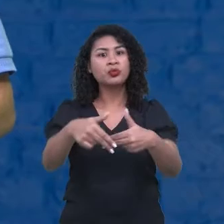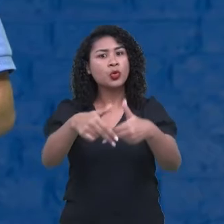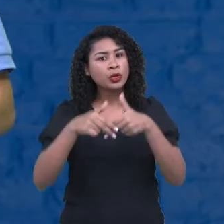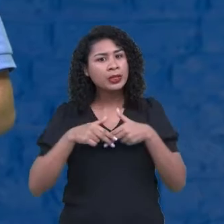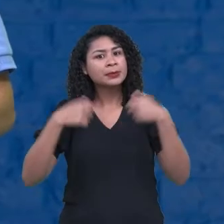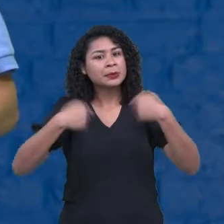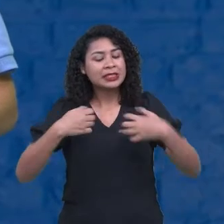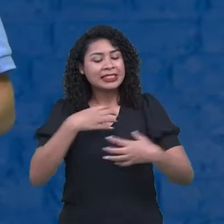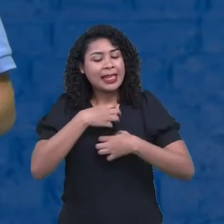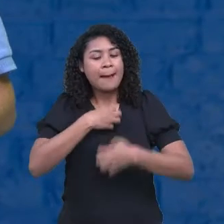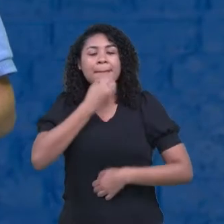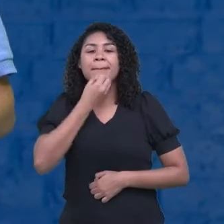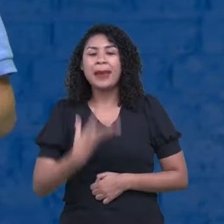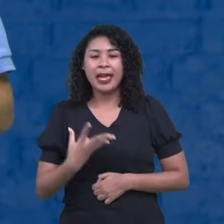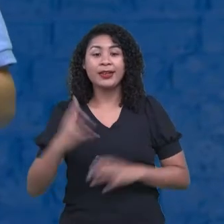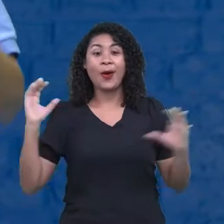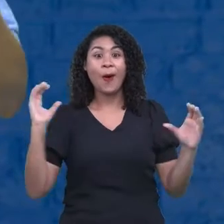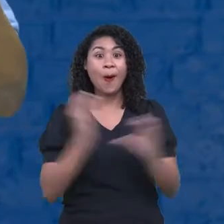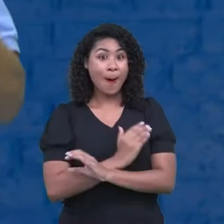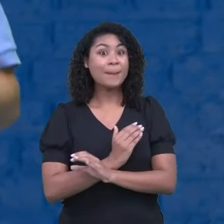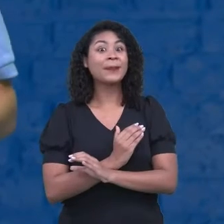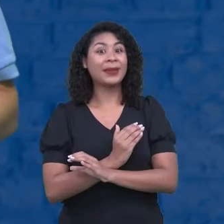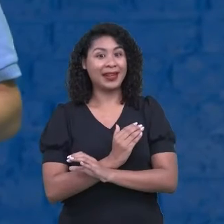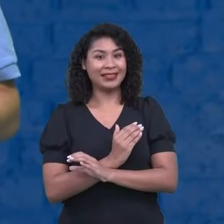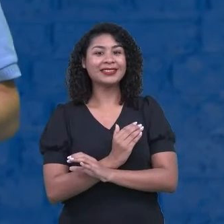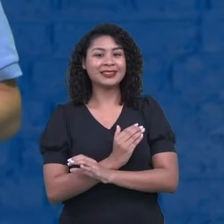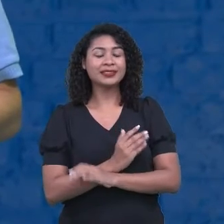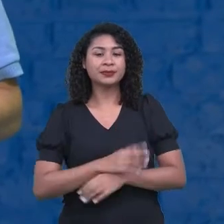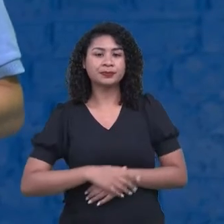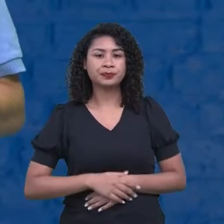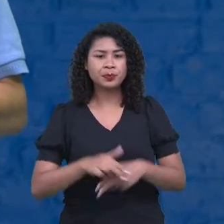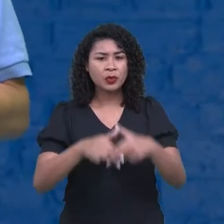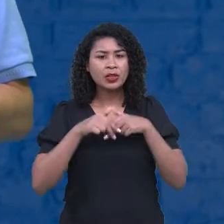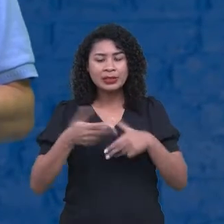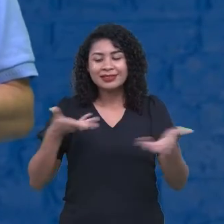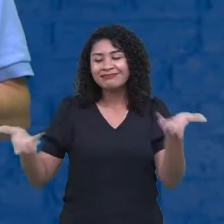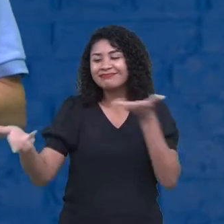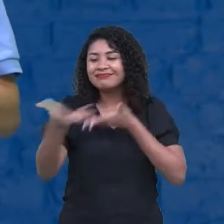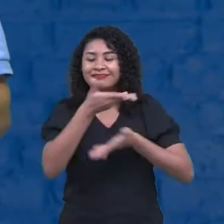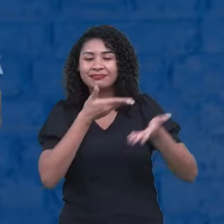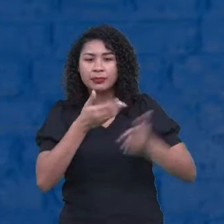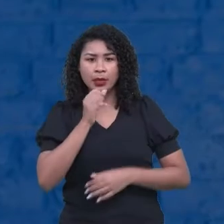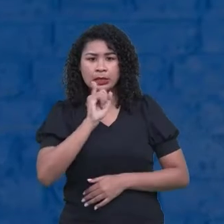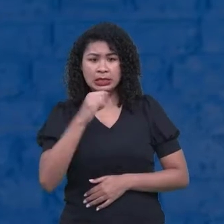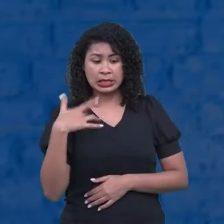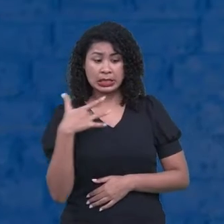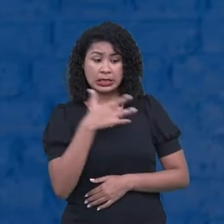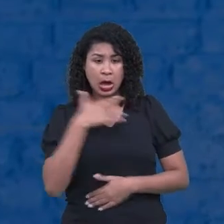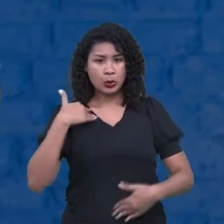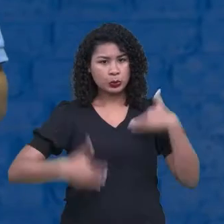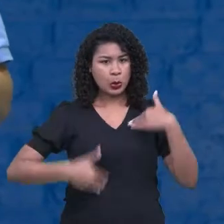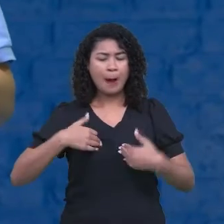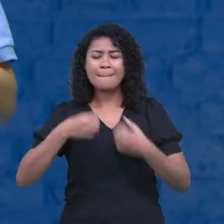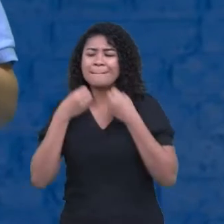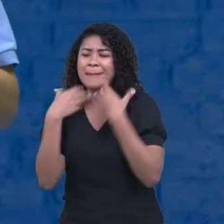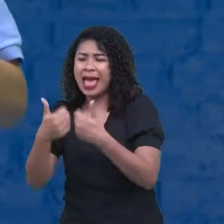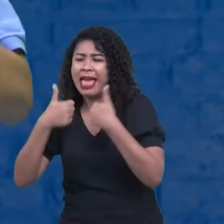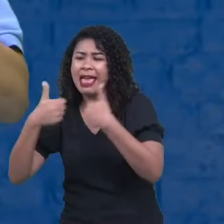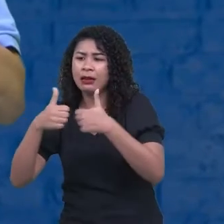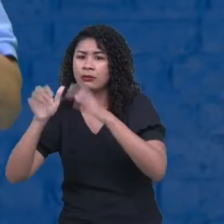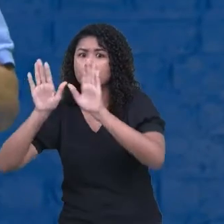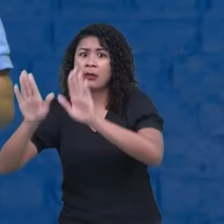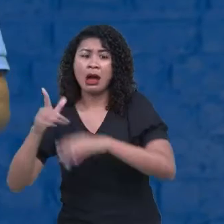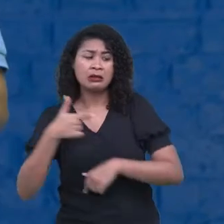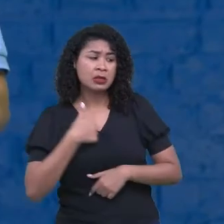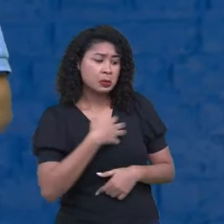bem-estar. Convivência. O adianta você ter uma saúde física se está isolado, não fala com ninguém, vê